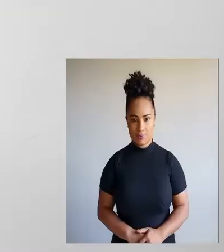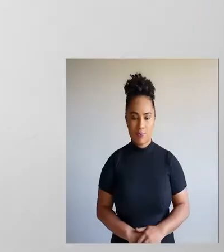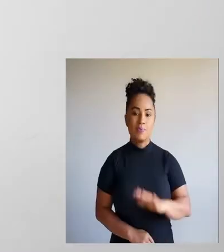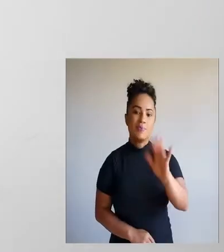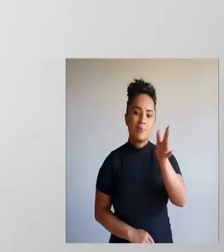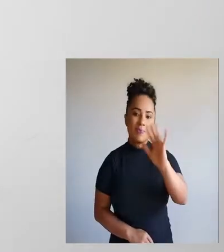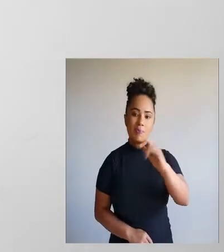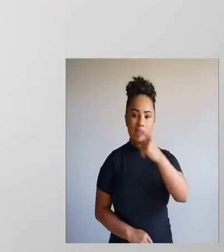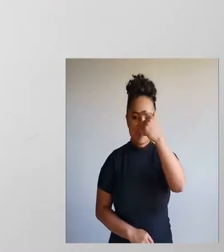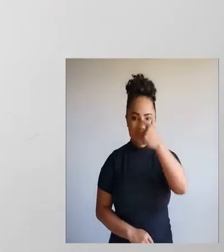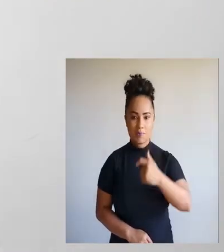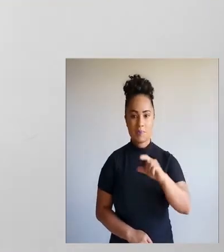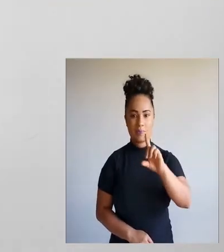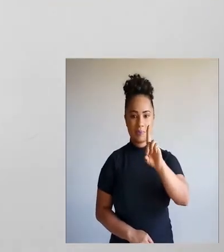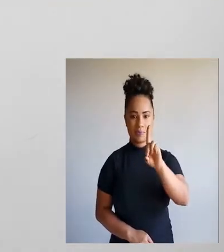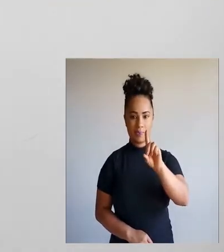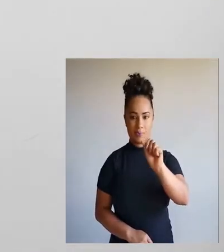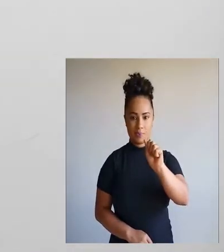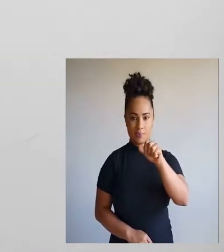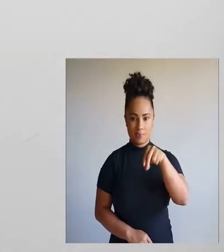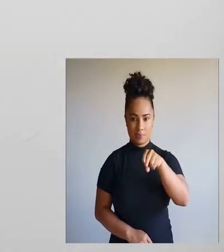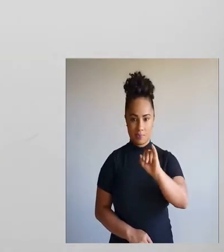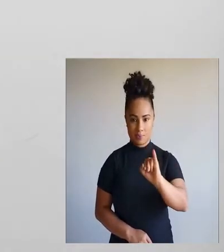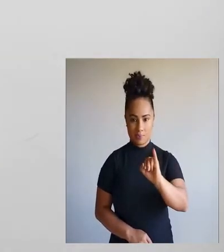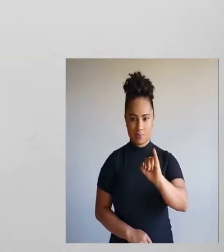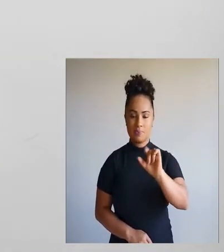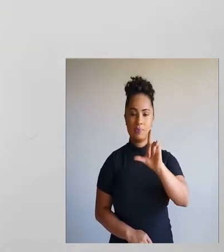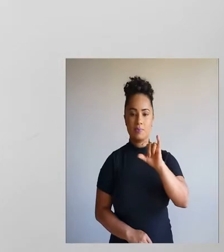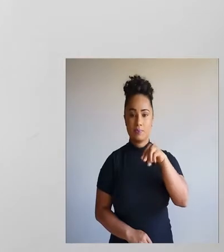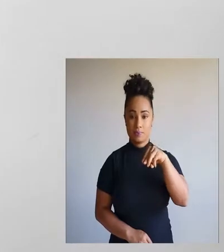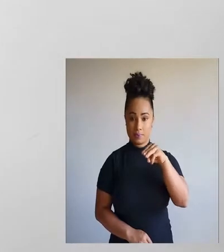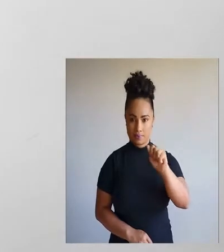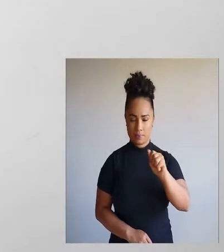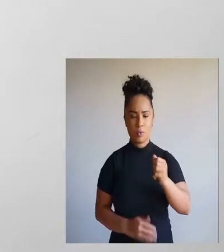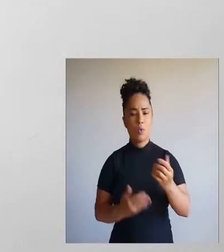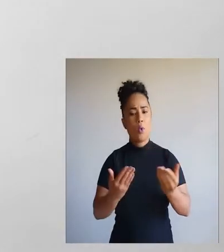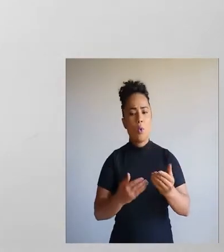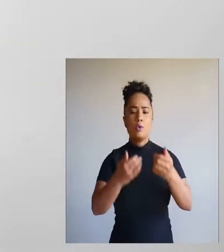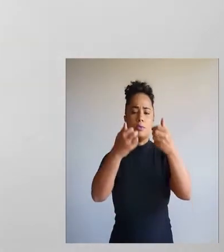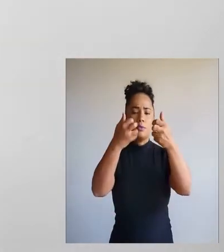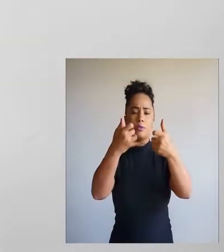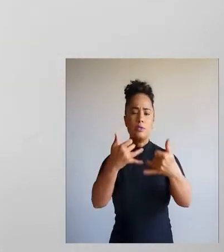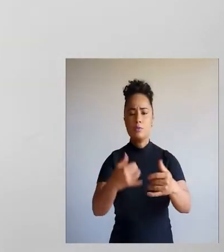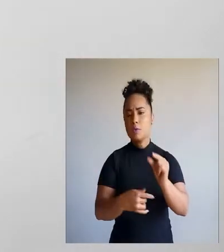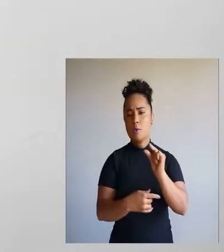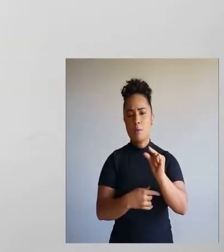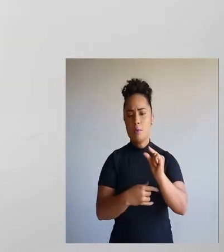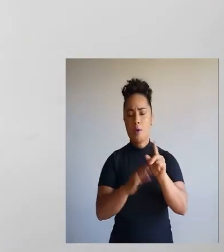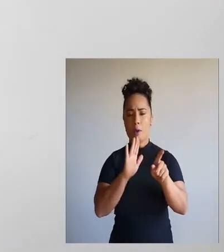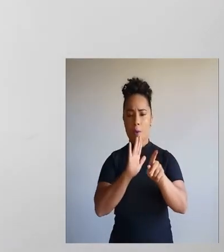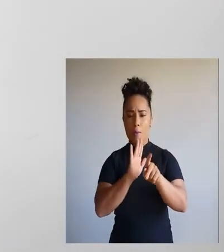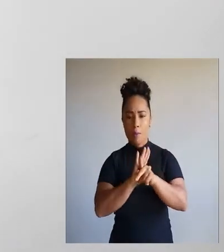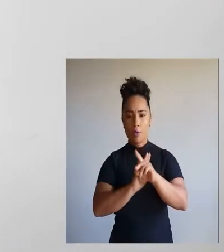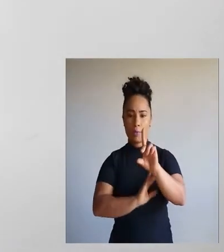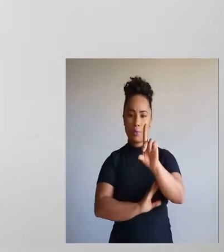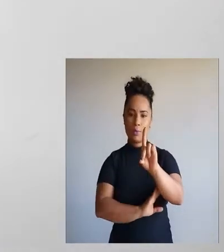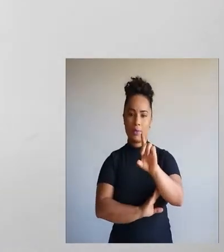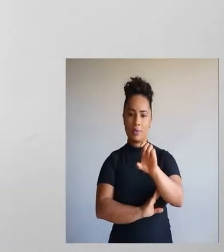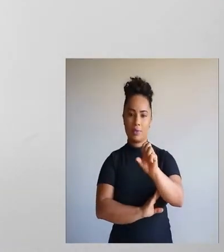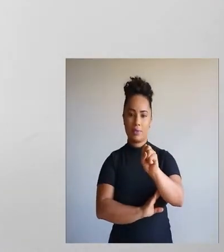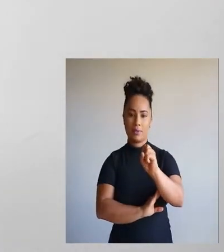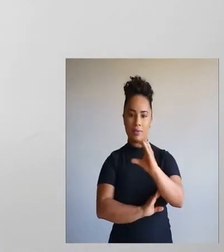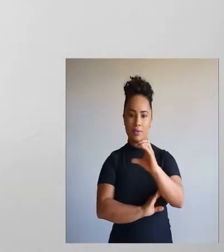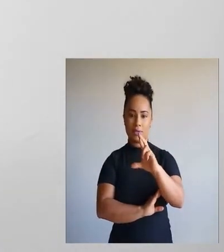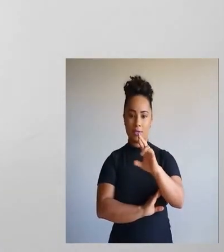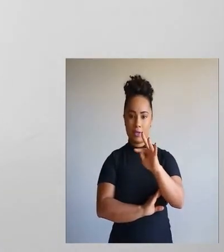Olá, eu sou a professora Dani Lima e hoje nós vamos falar um pouco sobre os descritores de língua portuguesa